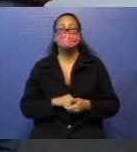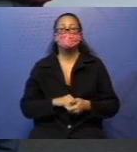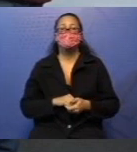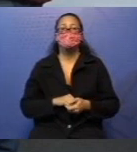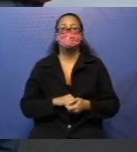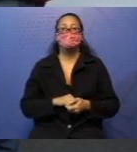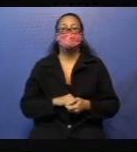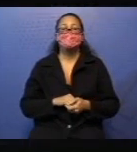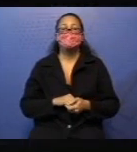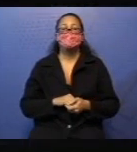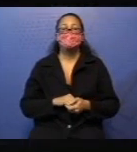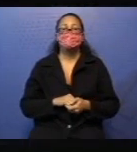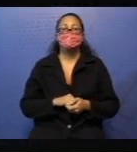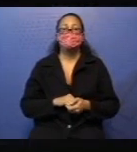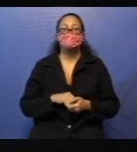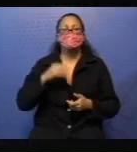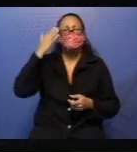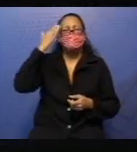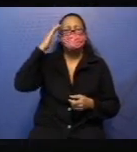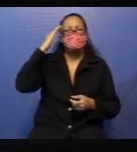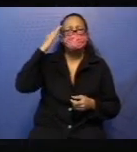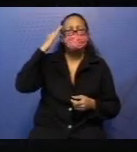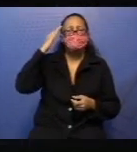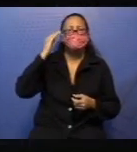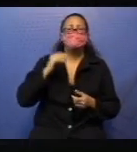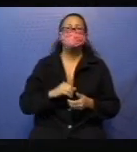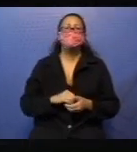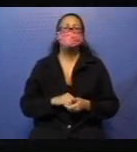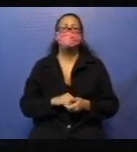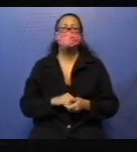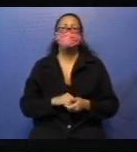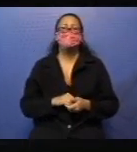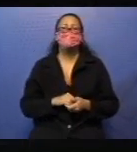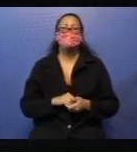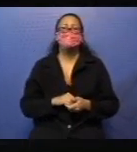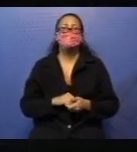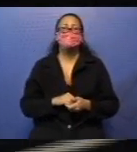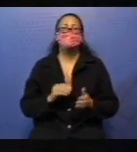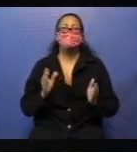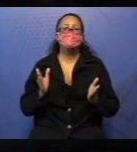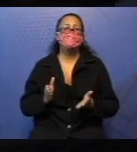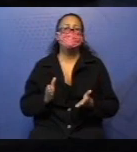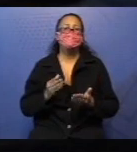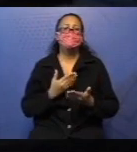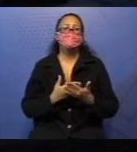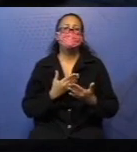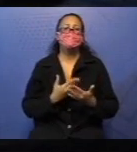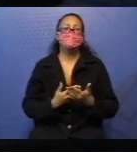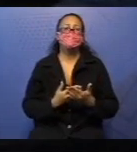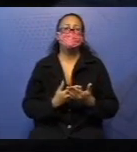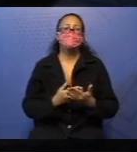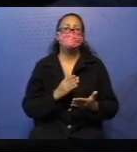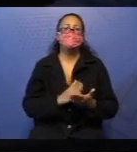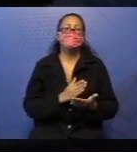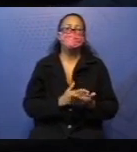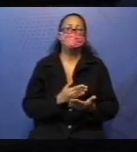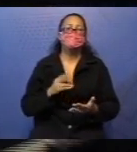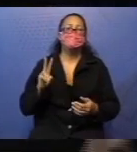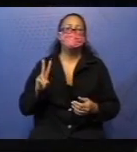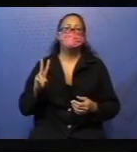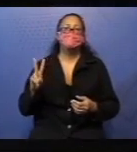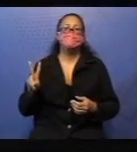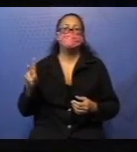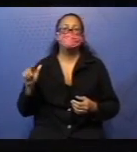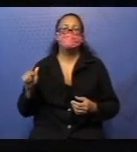Então, vamos lá. Vamos entender o que se trata, do que se trata esse capítulo hoje? Comigo lá na 227.